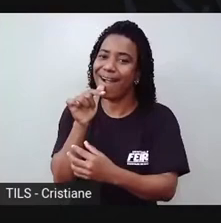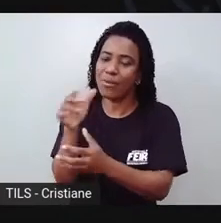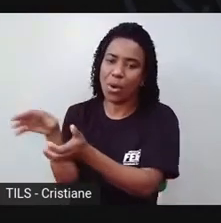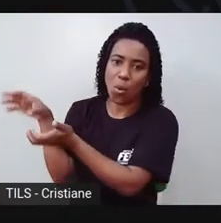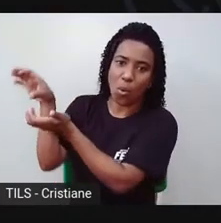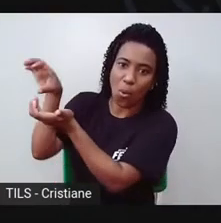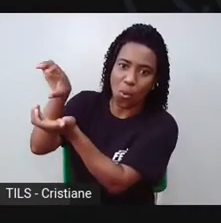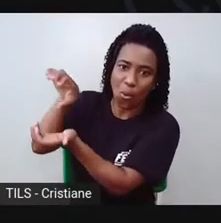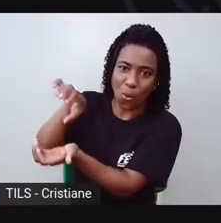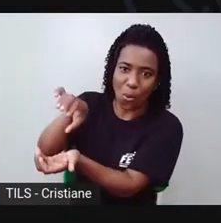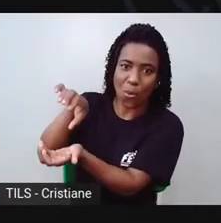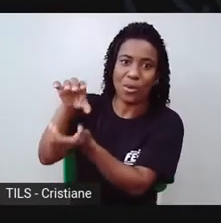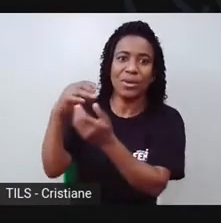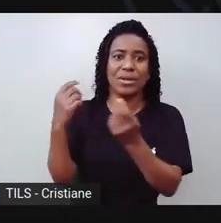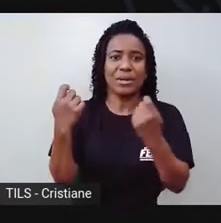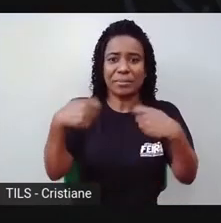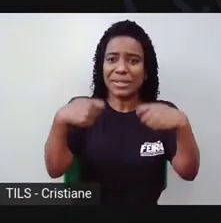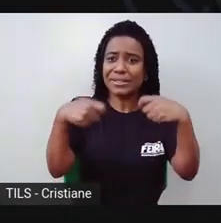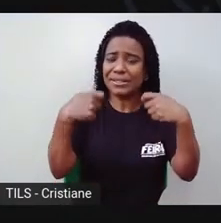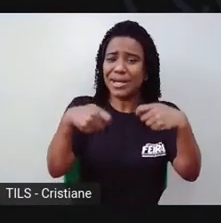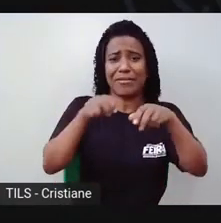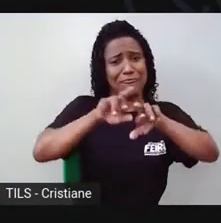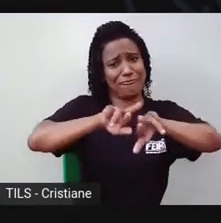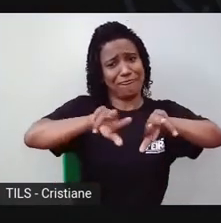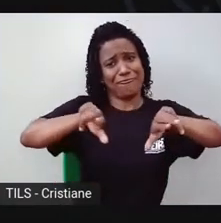o mais que ele precisava.